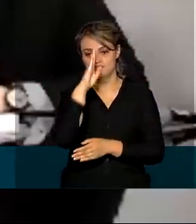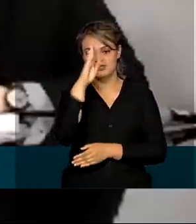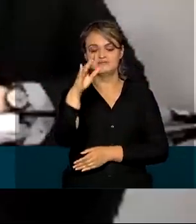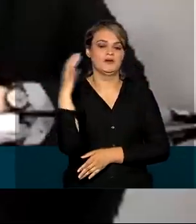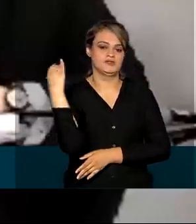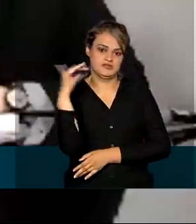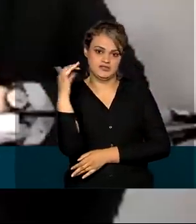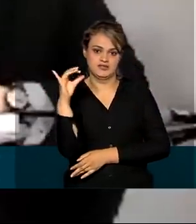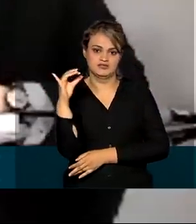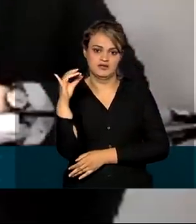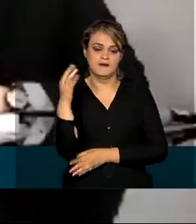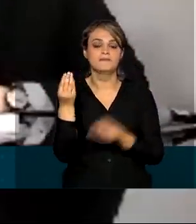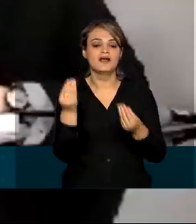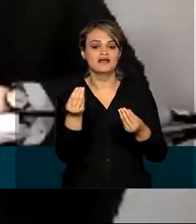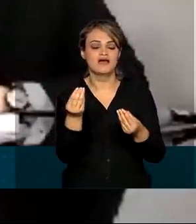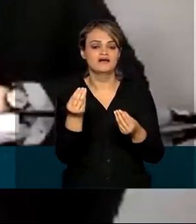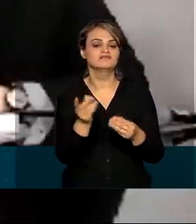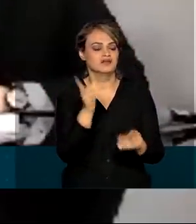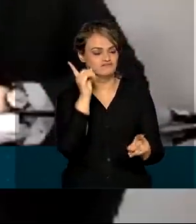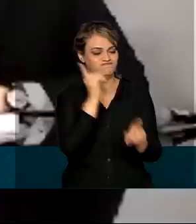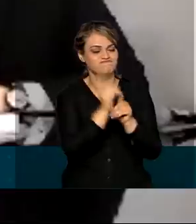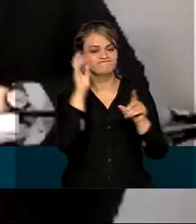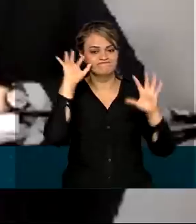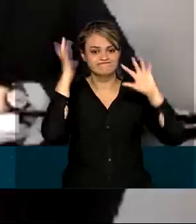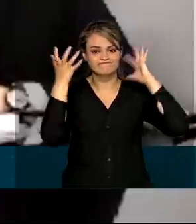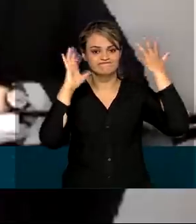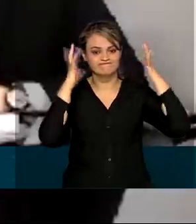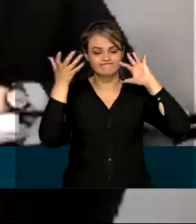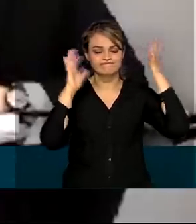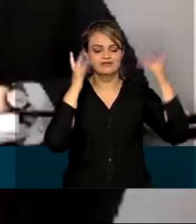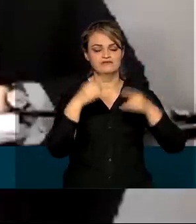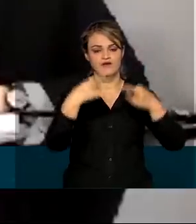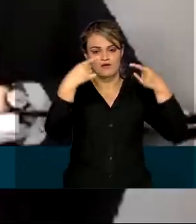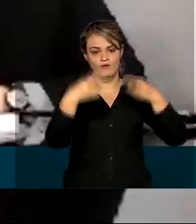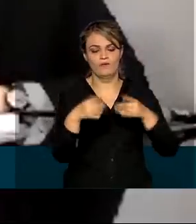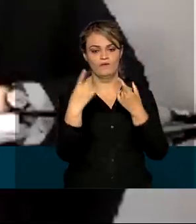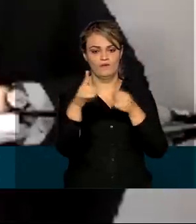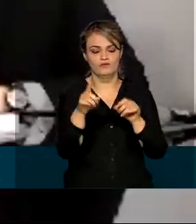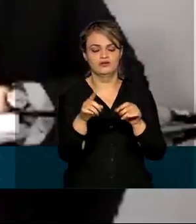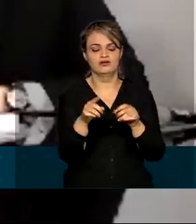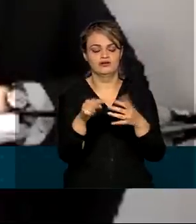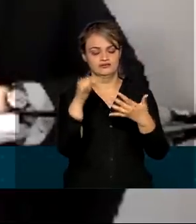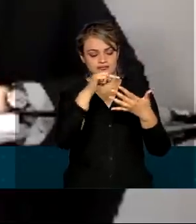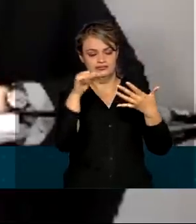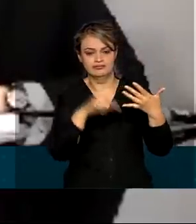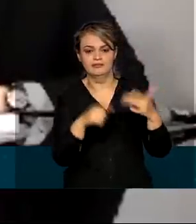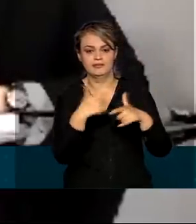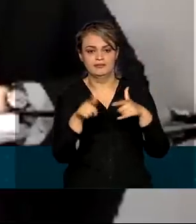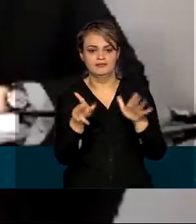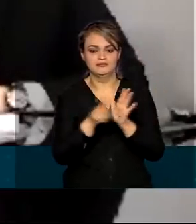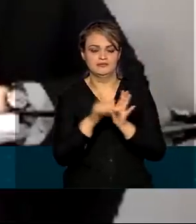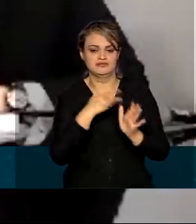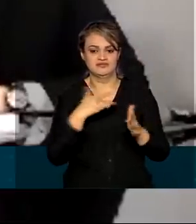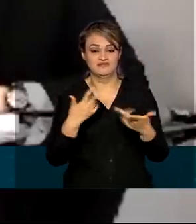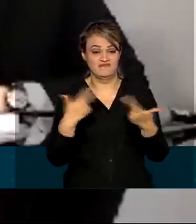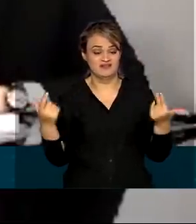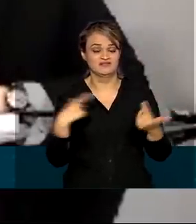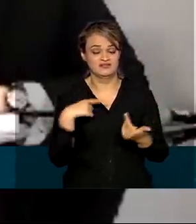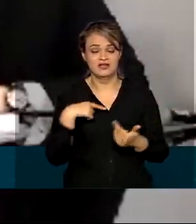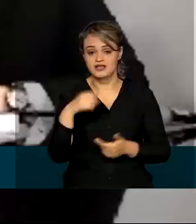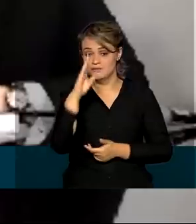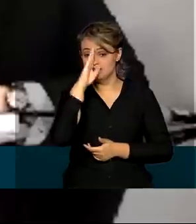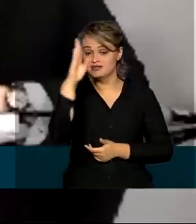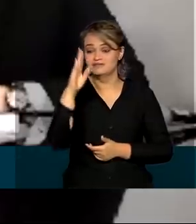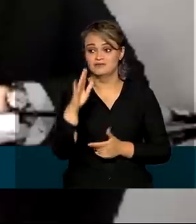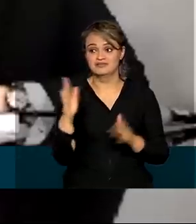para que encontremos as soluções para o enfrentamento das questões sanitárias e, sobretudo, de uma